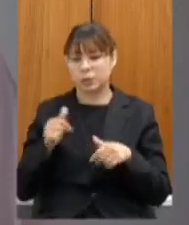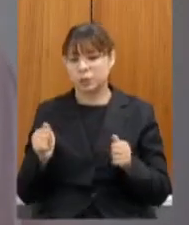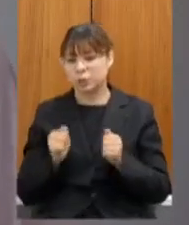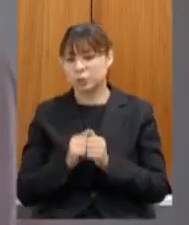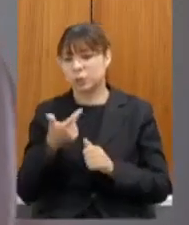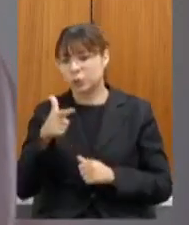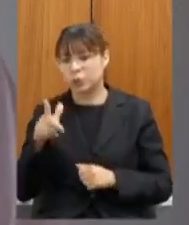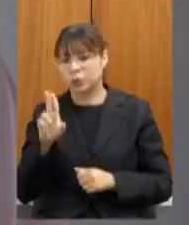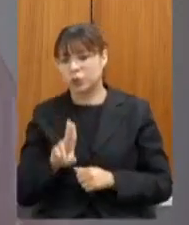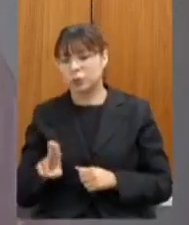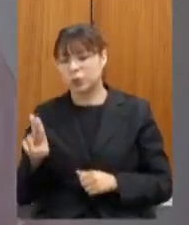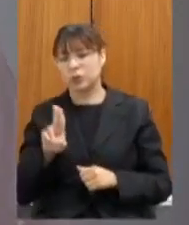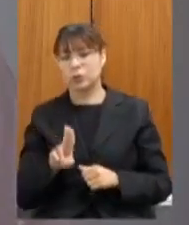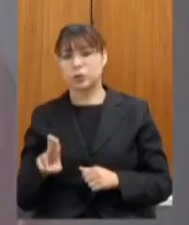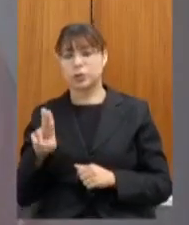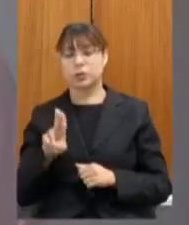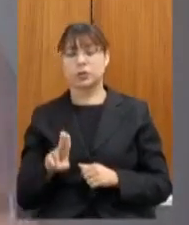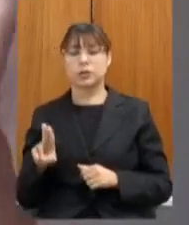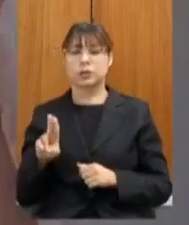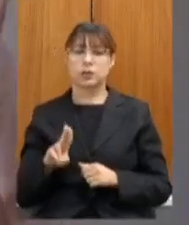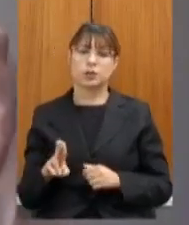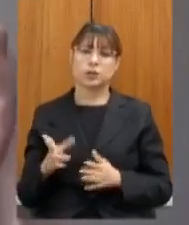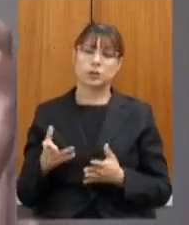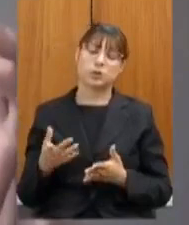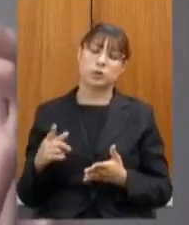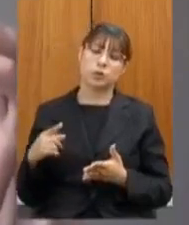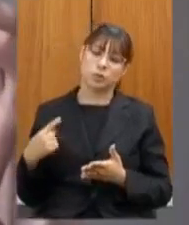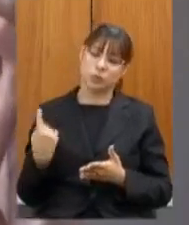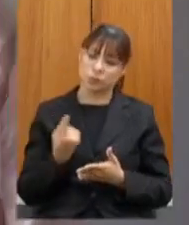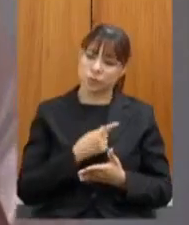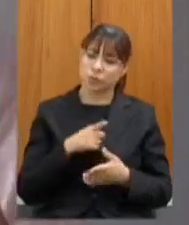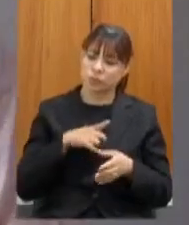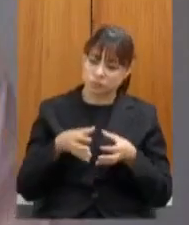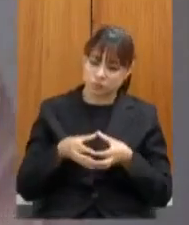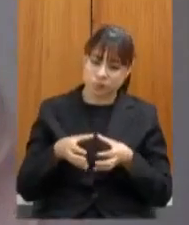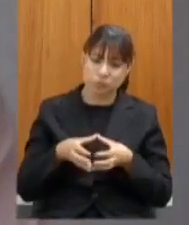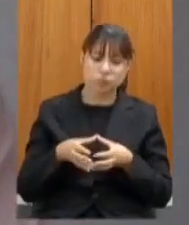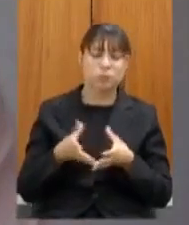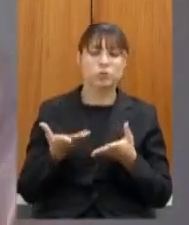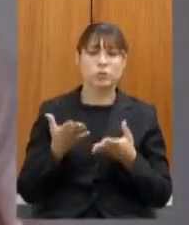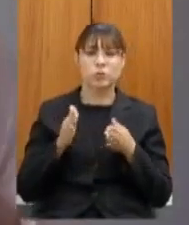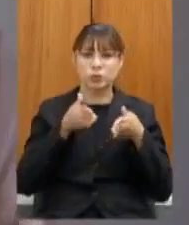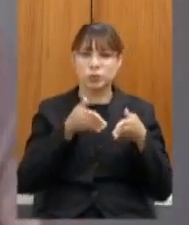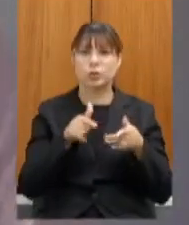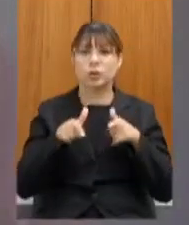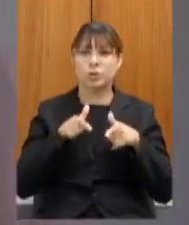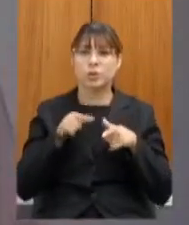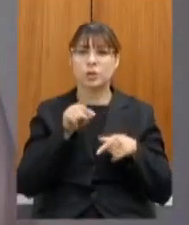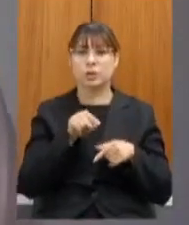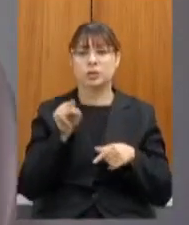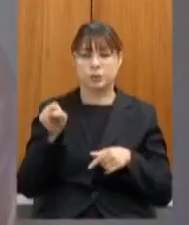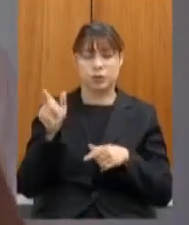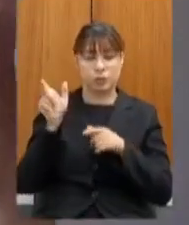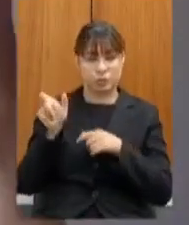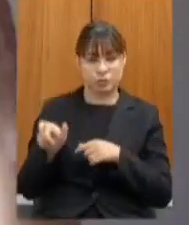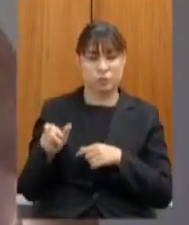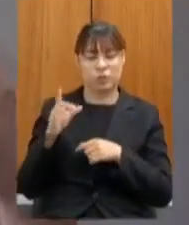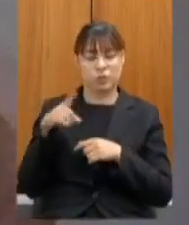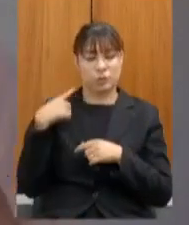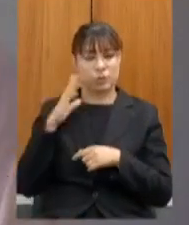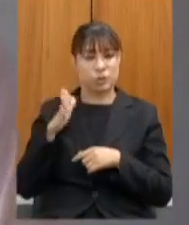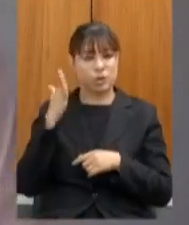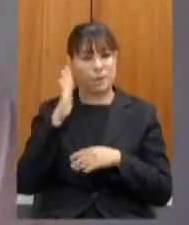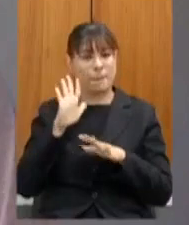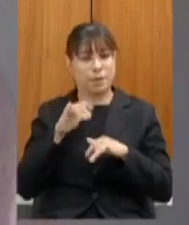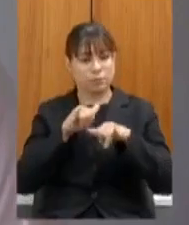uma equipe totalmente dedicada a esse trabalho específico o senhor já sabe disso mas para compartilhar com os demais em